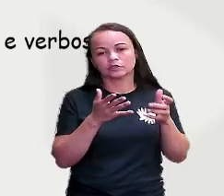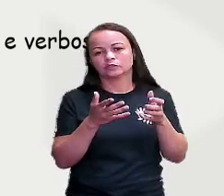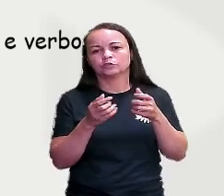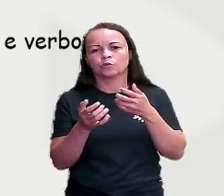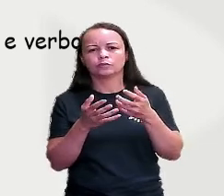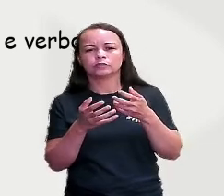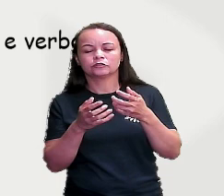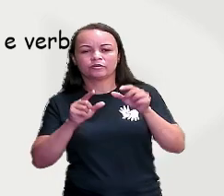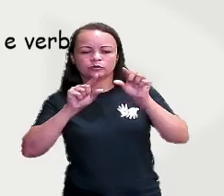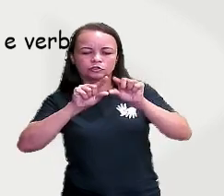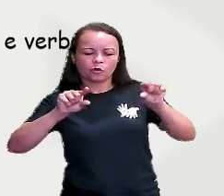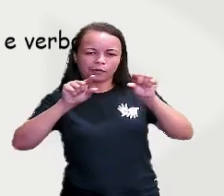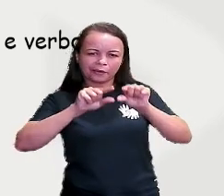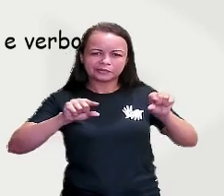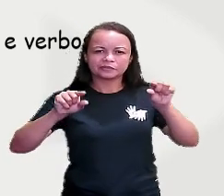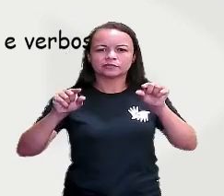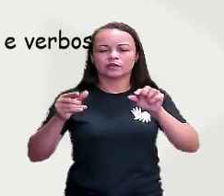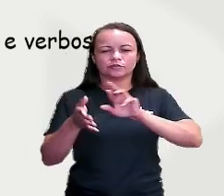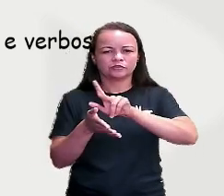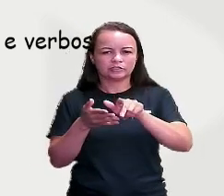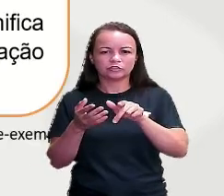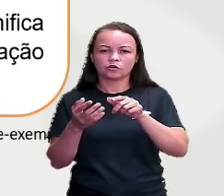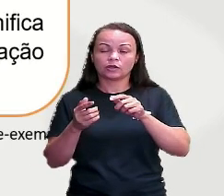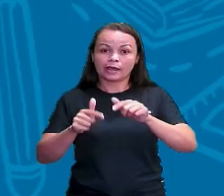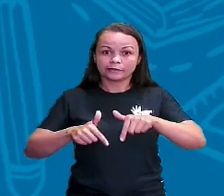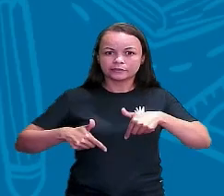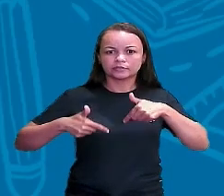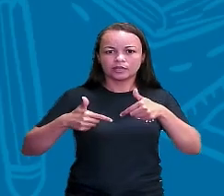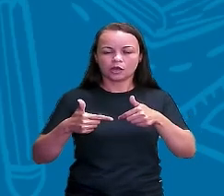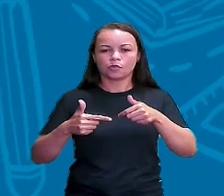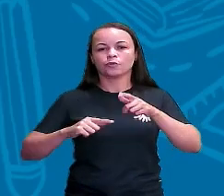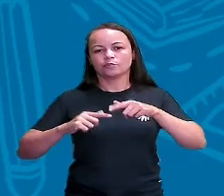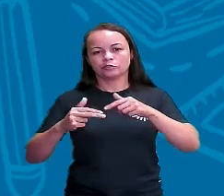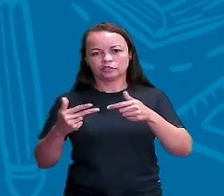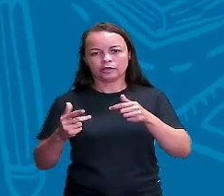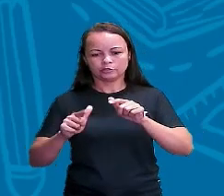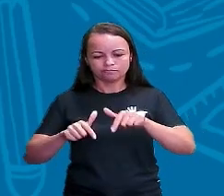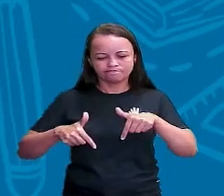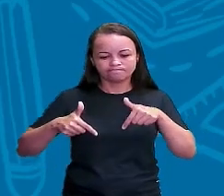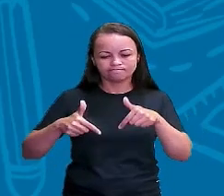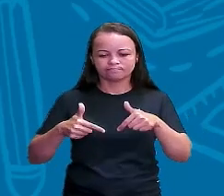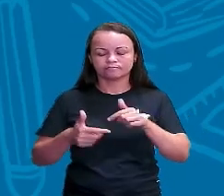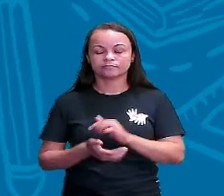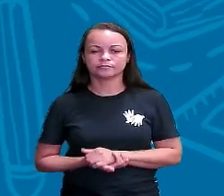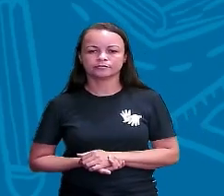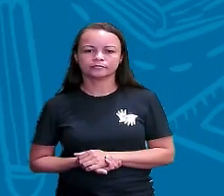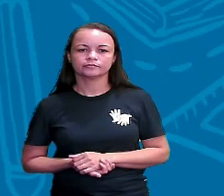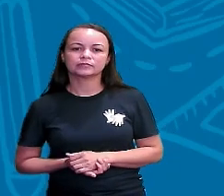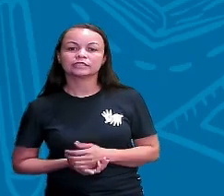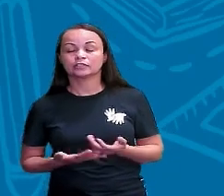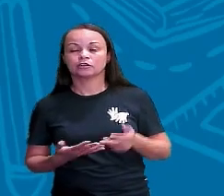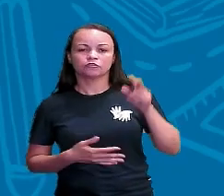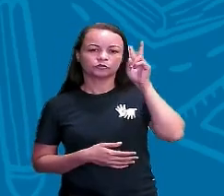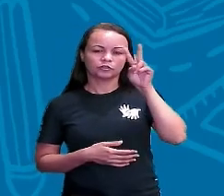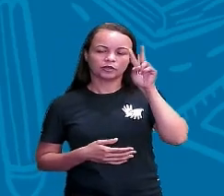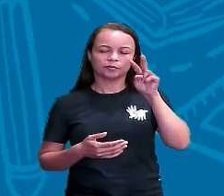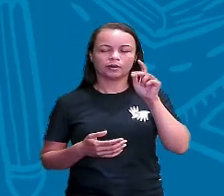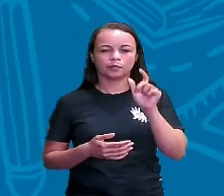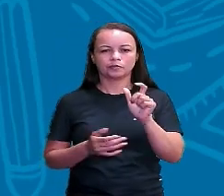como agente, ação, objeto de ação, tá? Então, vamos relembrar aqui um pouco sobre os gêneros textuais.